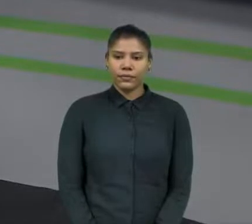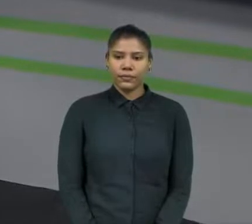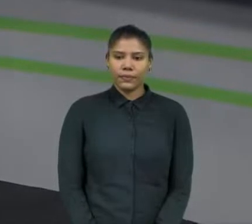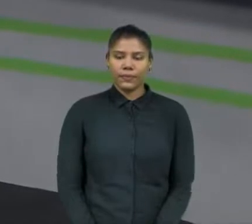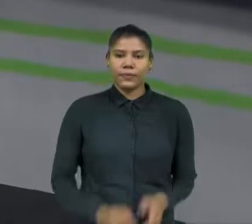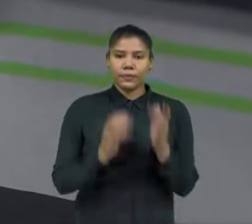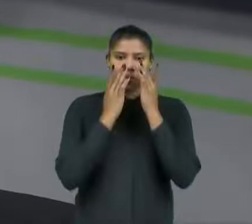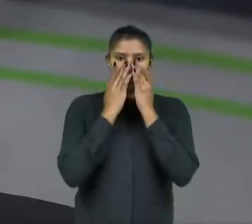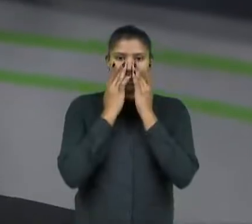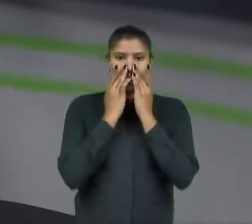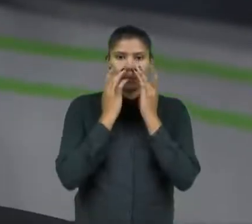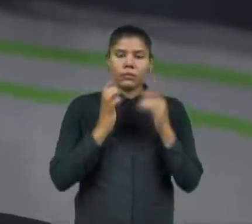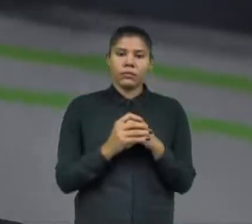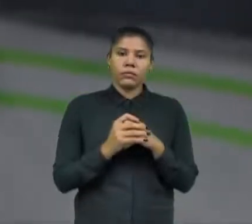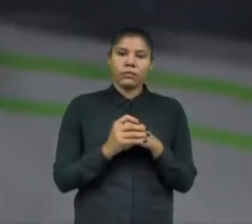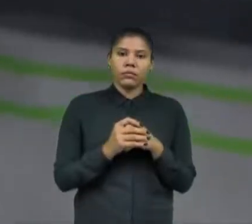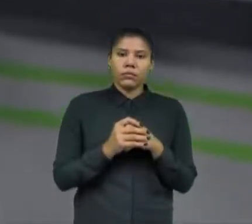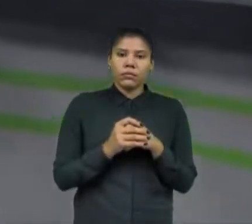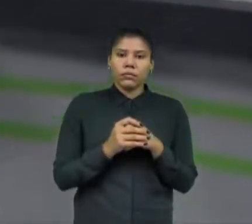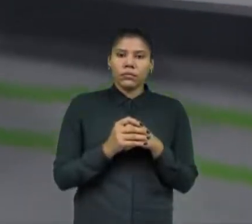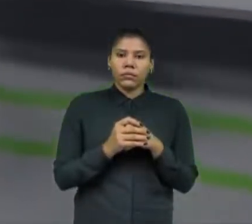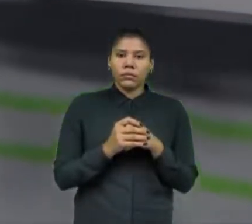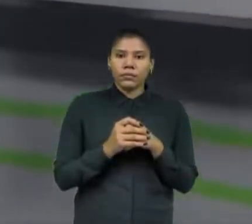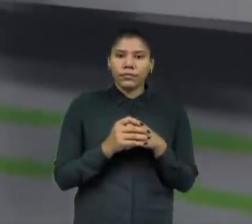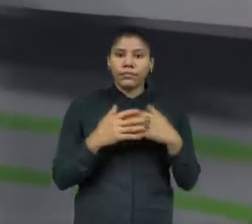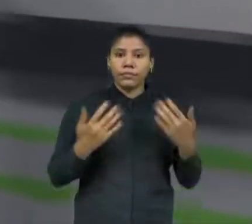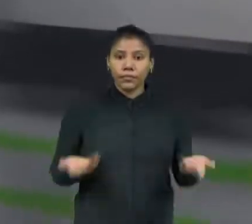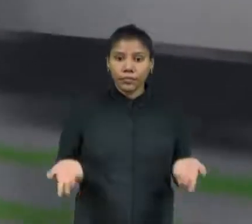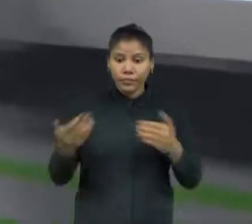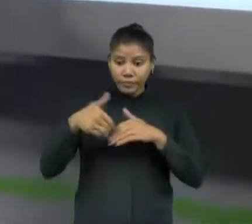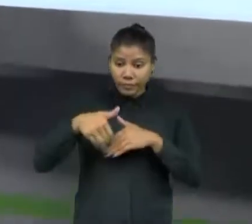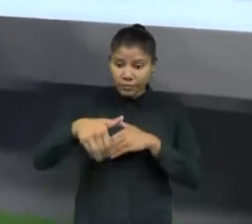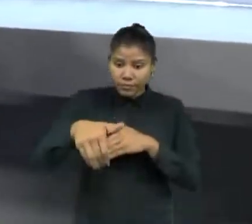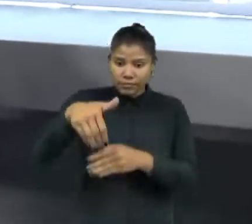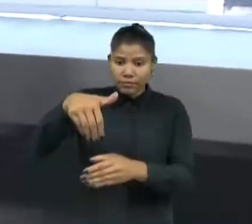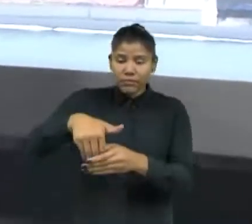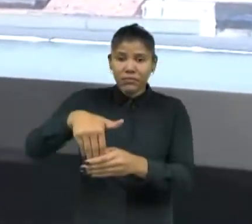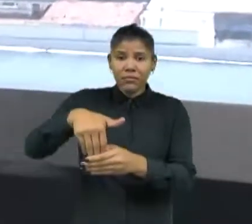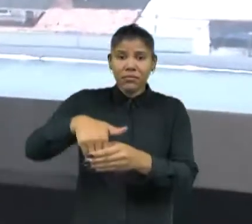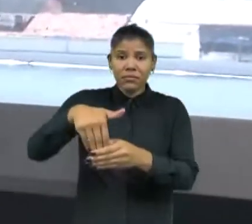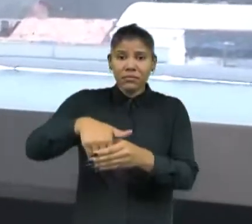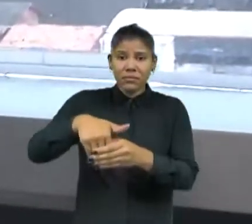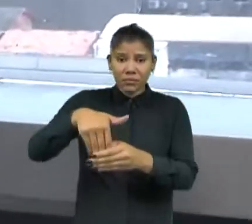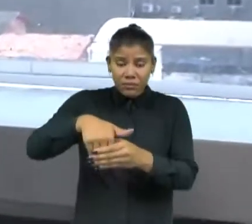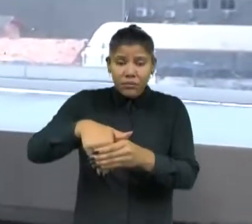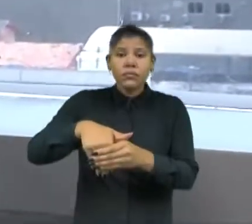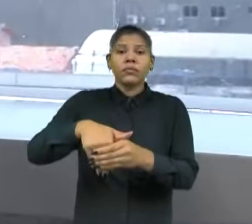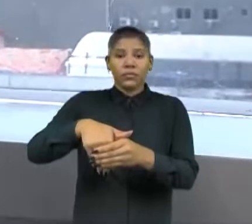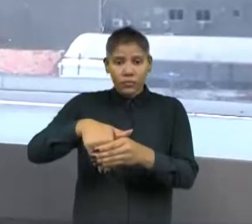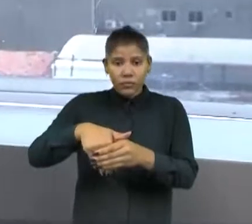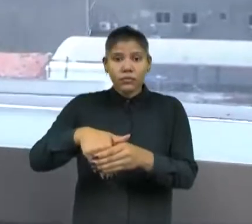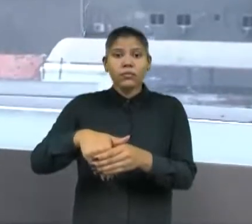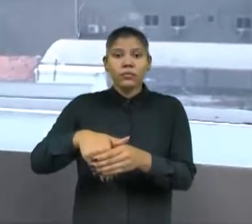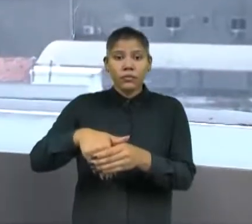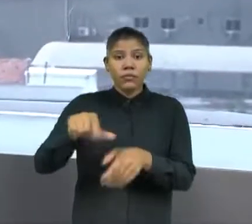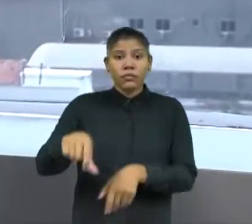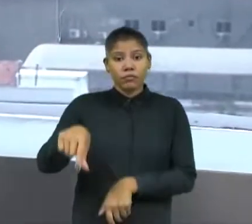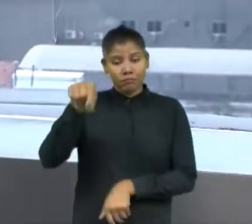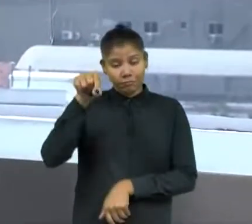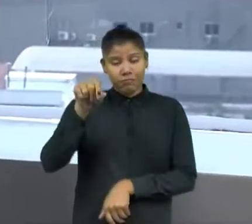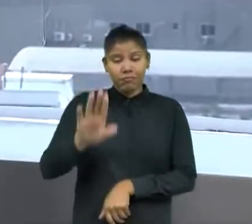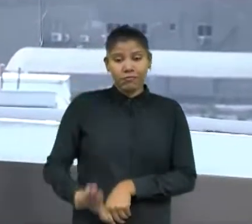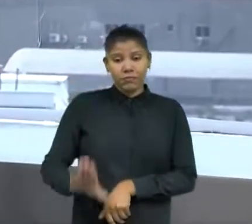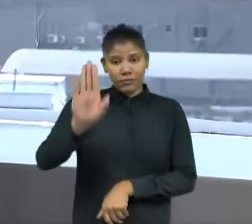Faltando menos de duas semanas para os brasileiros irem às urnas escolher os novos governantes, a TV